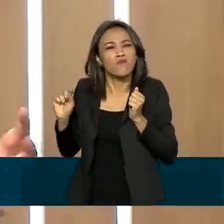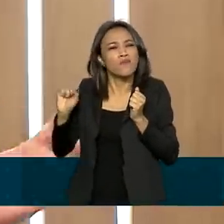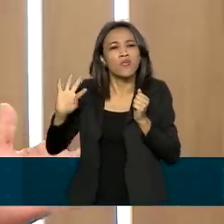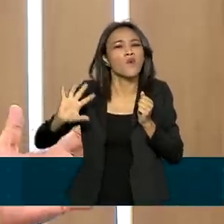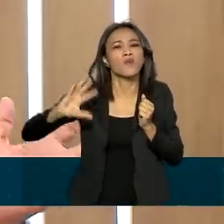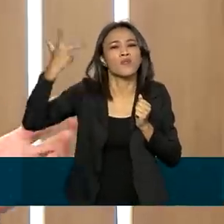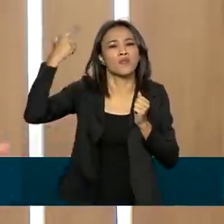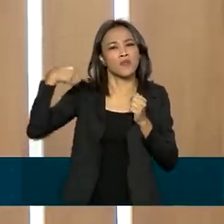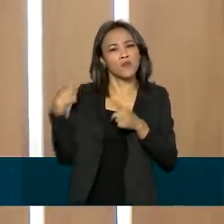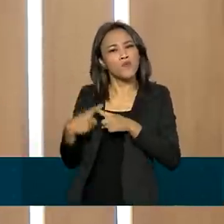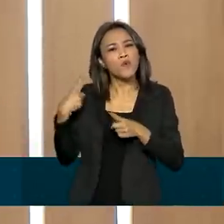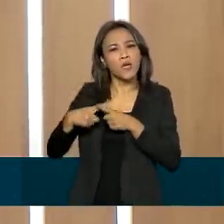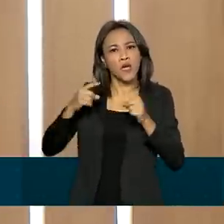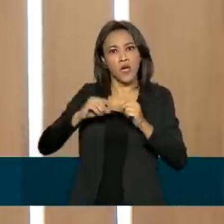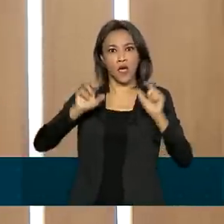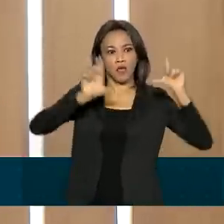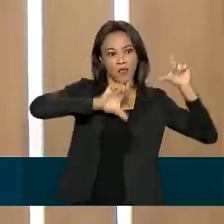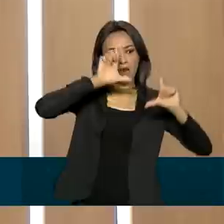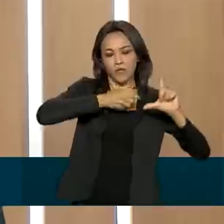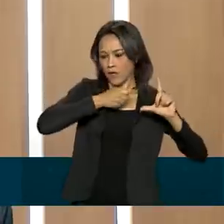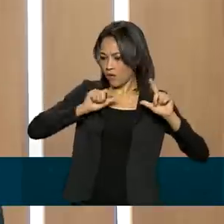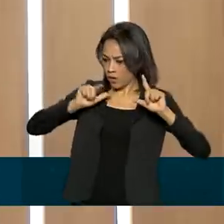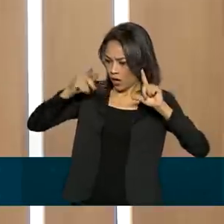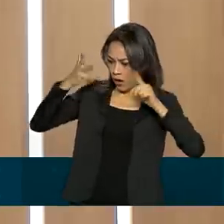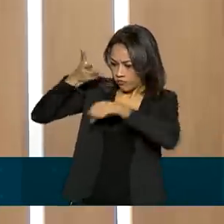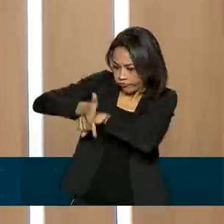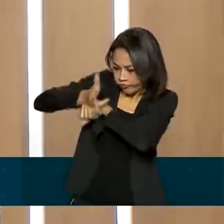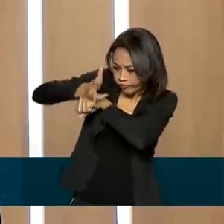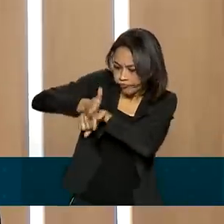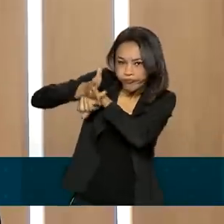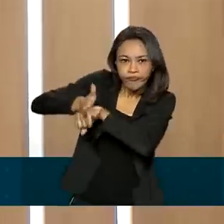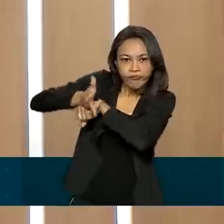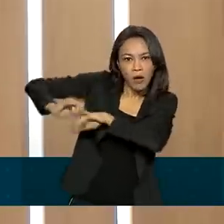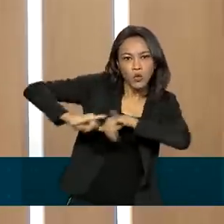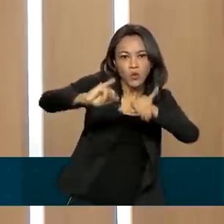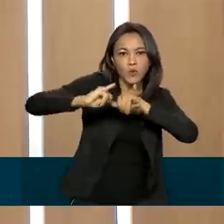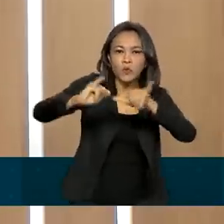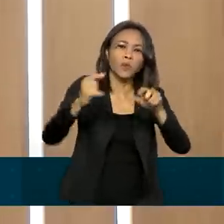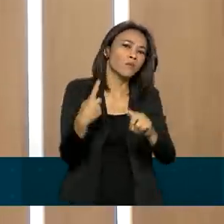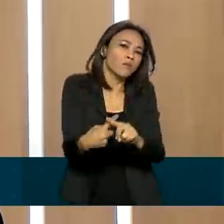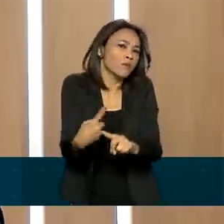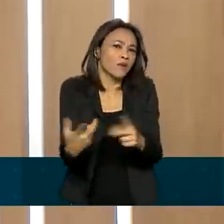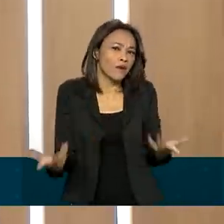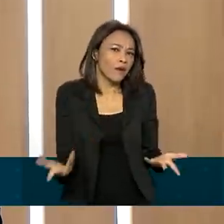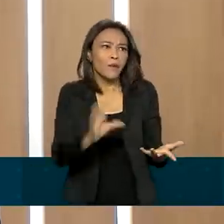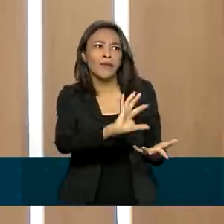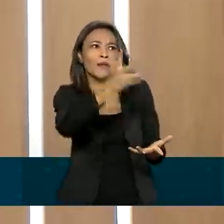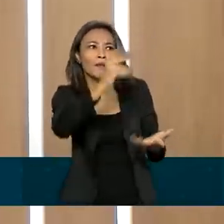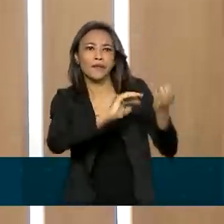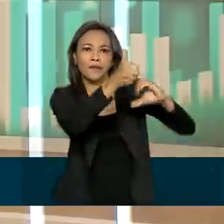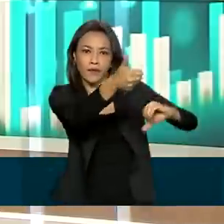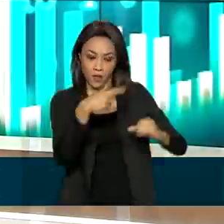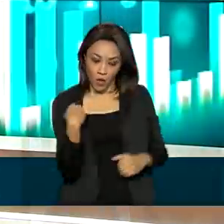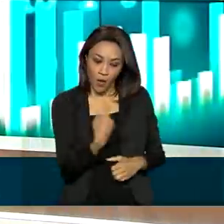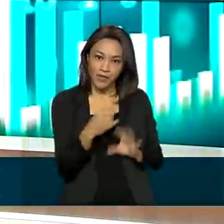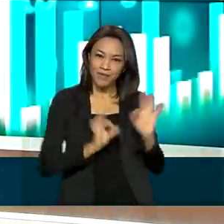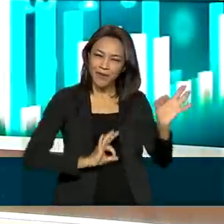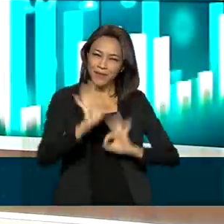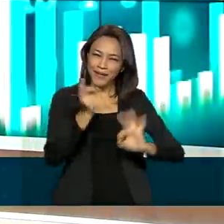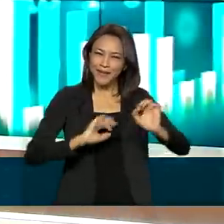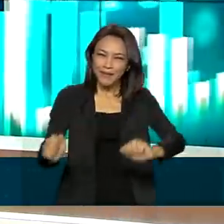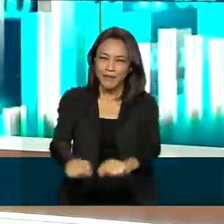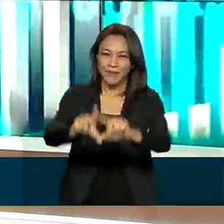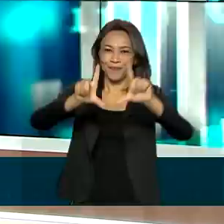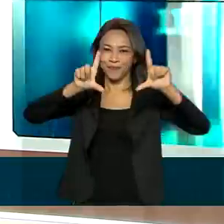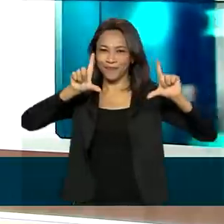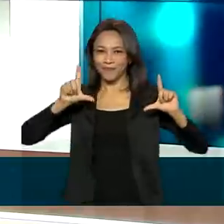por que a imprensa está tão focada nessa PEC. E para lhe explicar o que está acontecendo no Congresso hoje, nós preparamos uma arte, né? A nossa